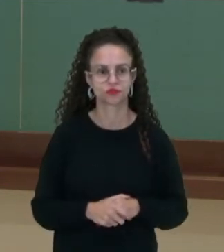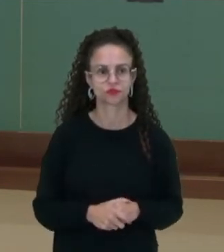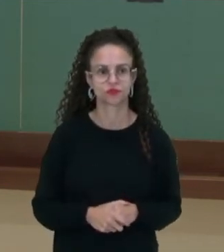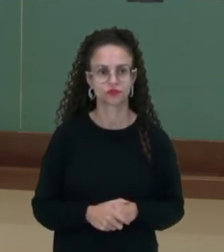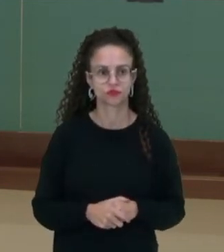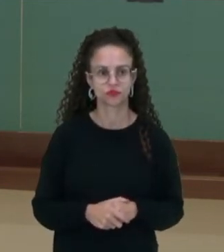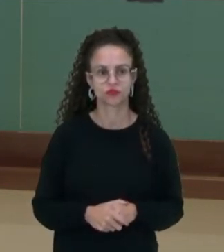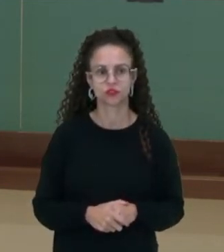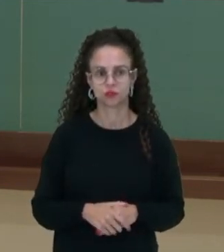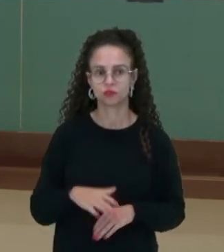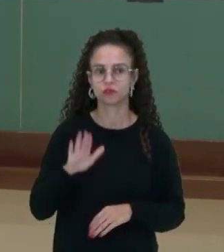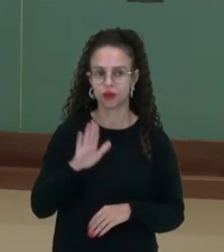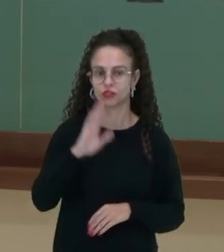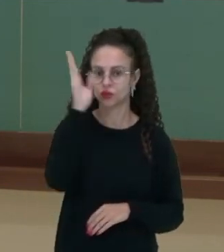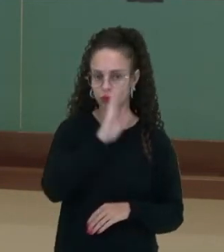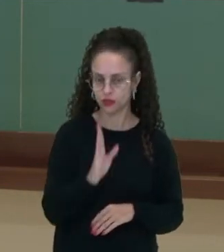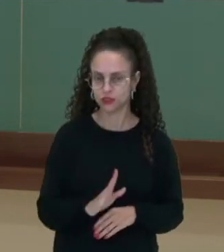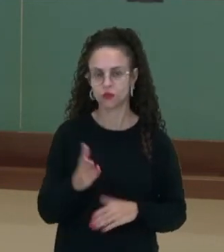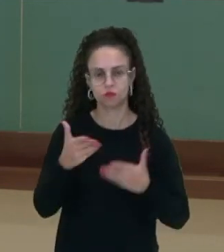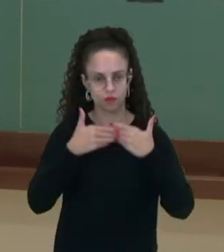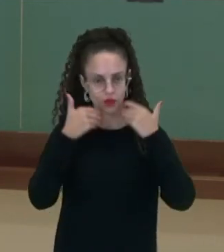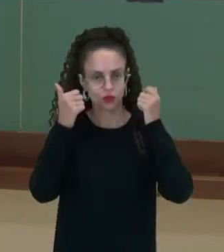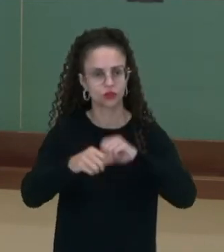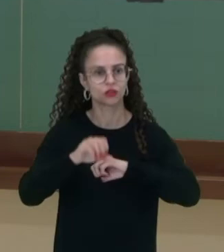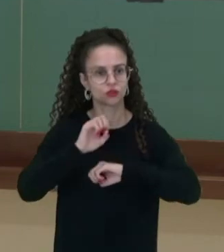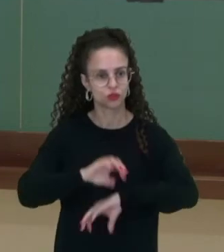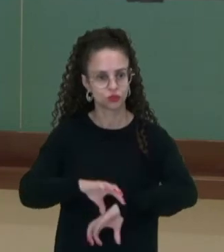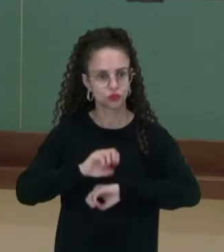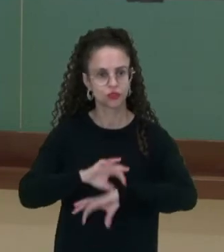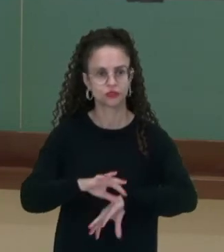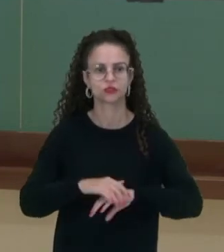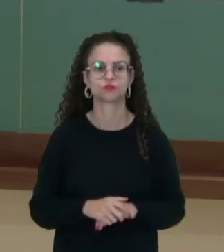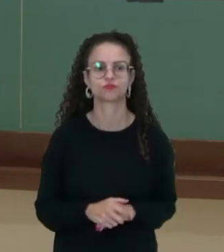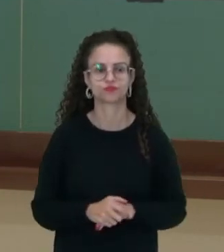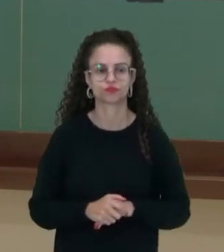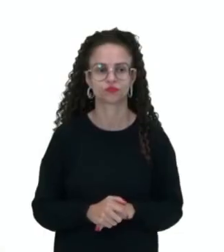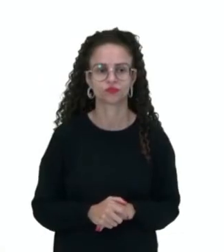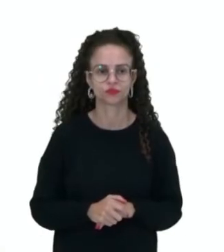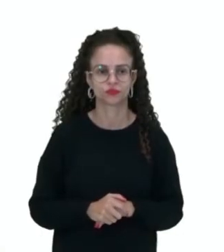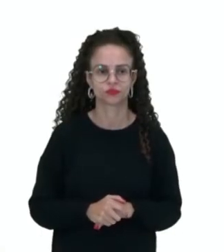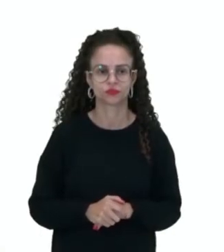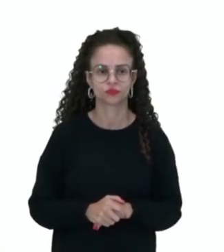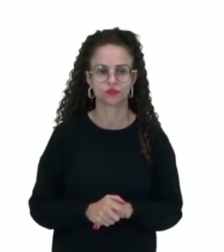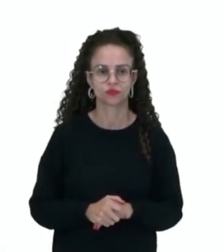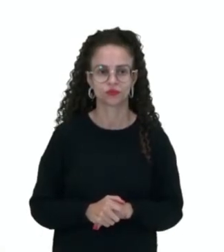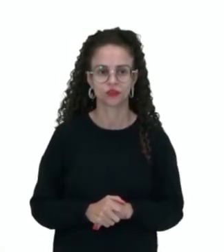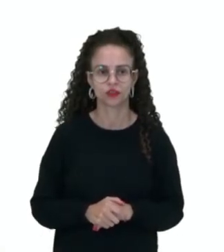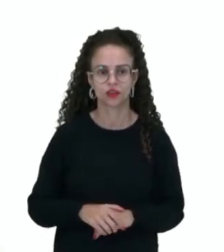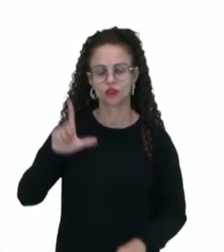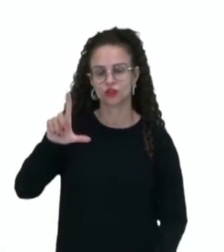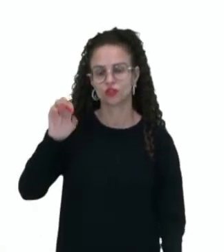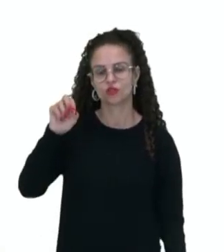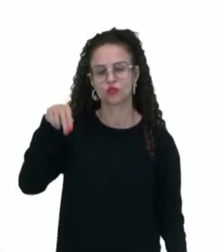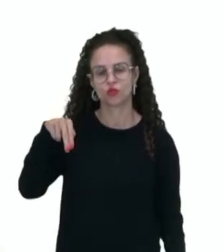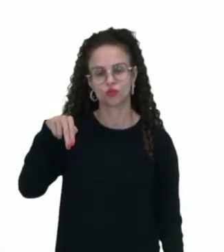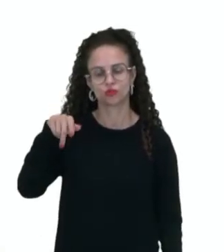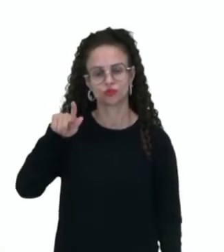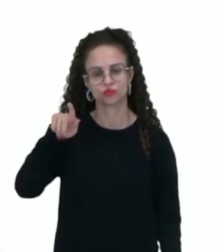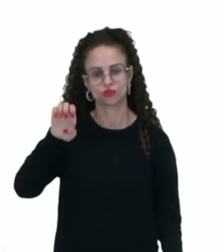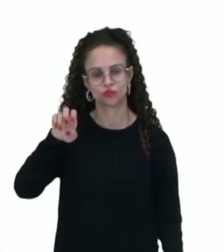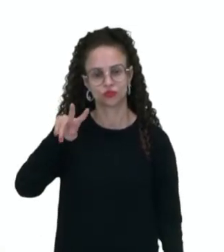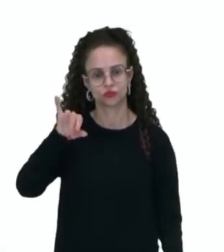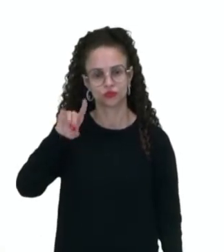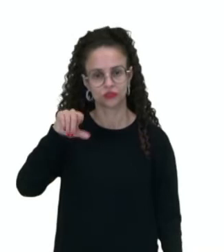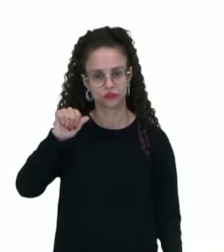Mas o Brasil vem melhorando, né, seu índice de educação ao longo do tempo aí. Muito bem. Olha só, então a longevidade é um outro parâmetro para se analisar então o